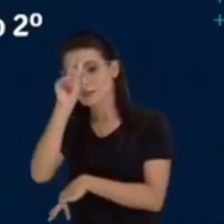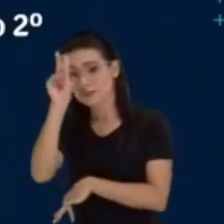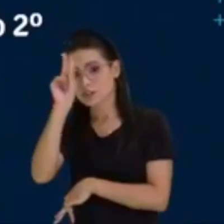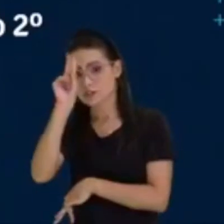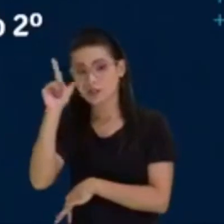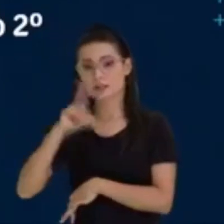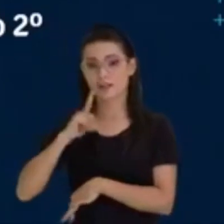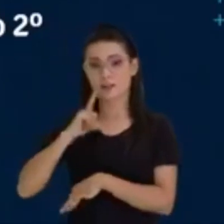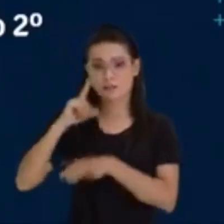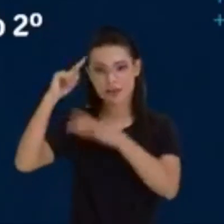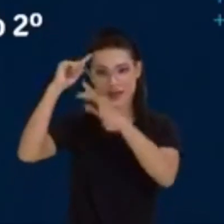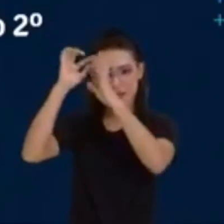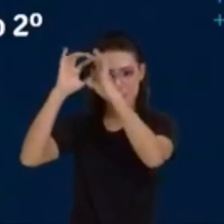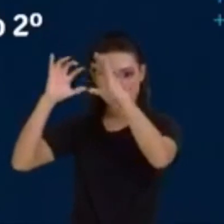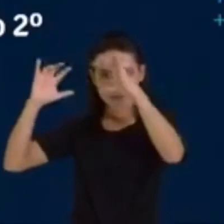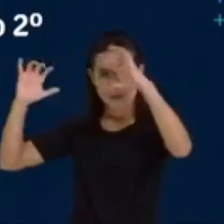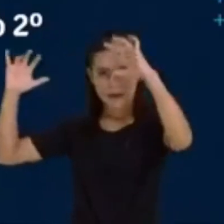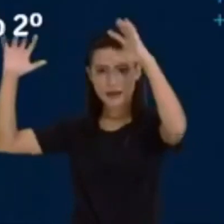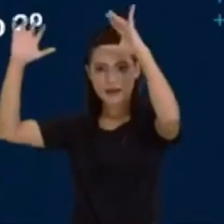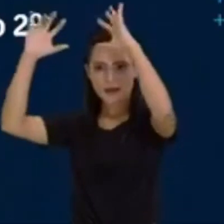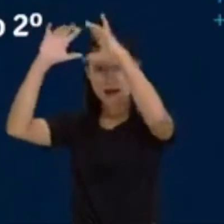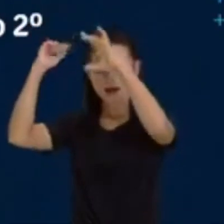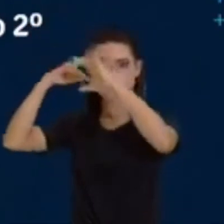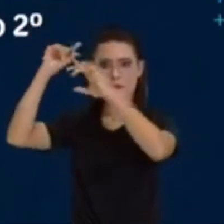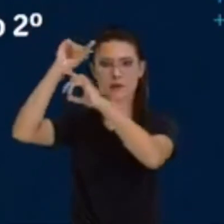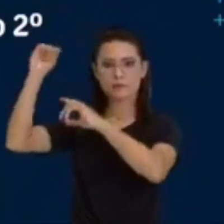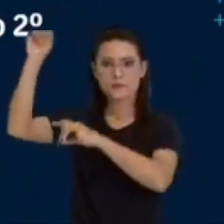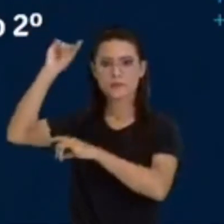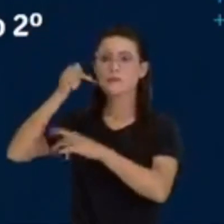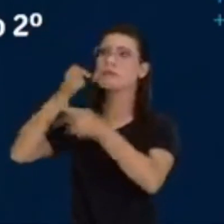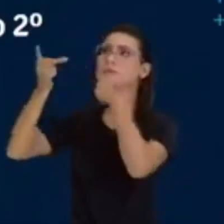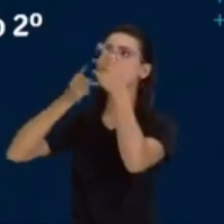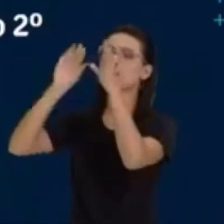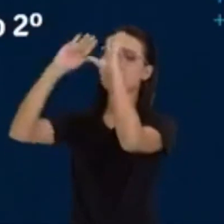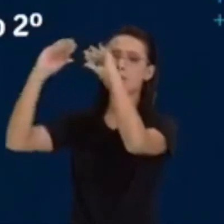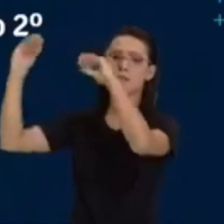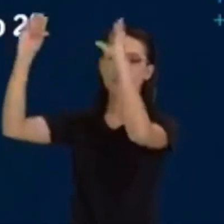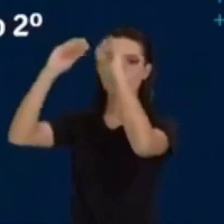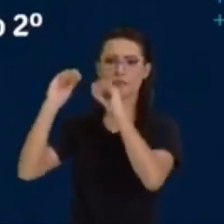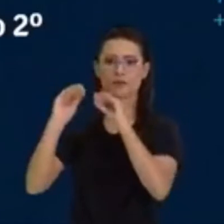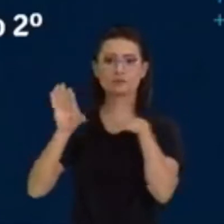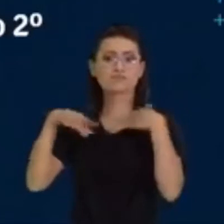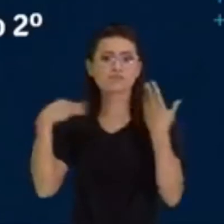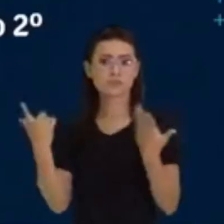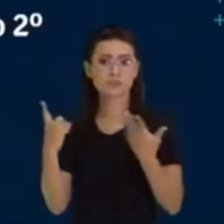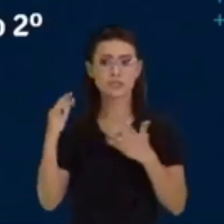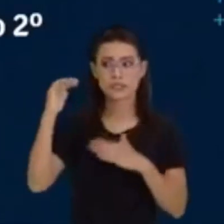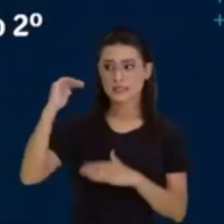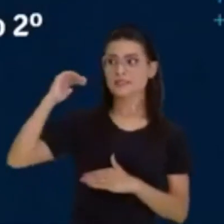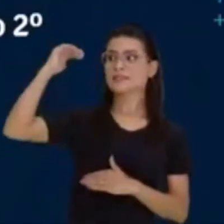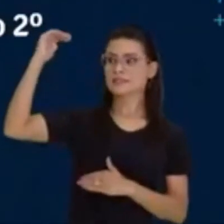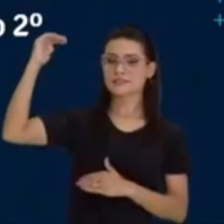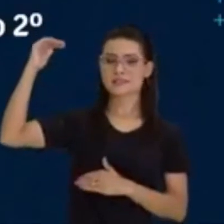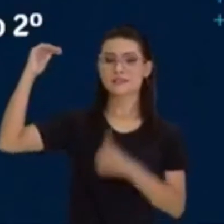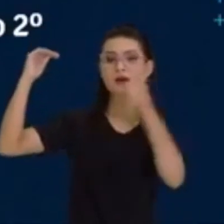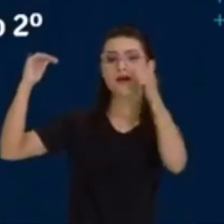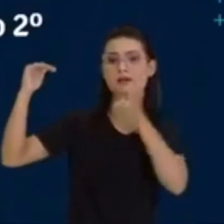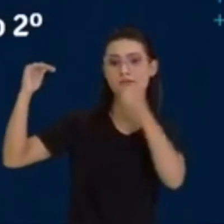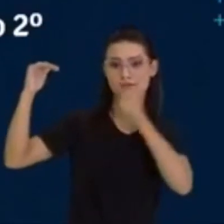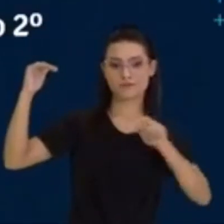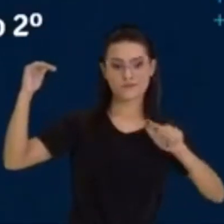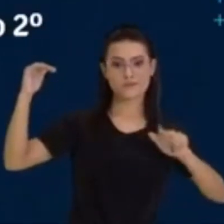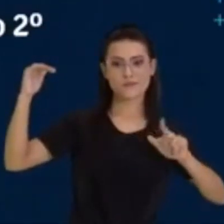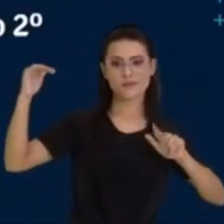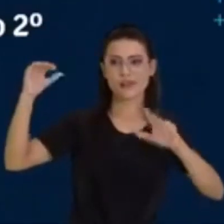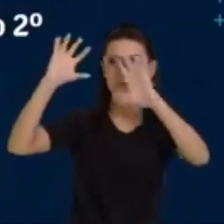compreensão. No segundo quadrinho, por exemplo, o balão de cima traz a fala de neguinha, assim como no primeiro.